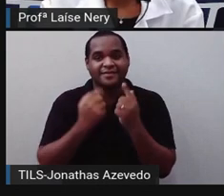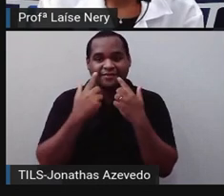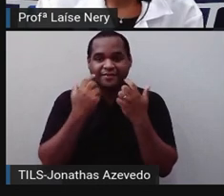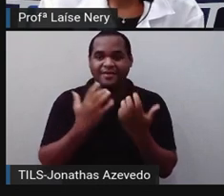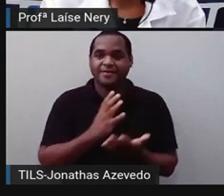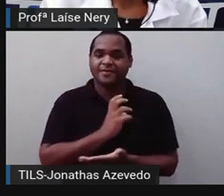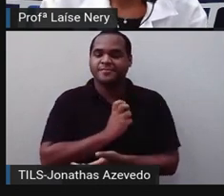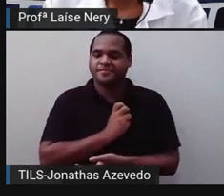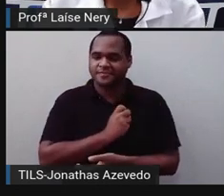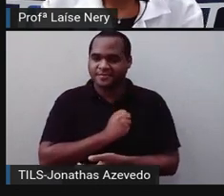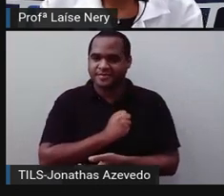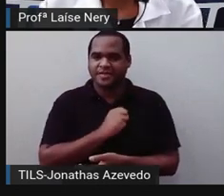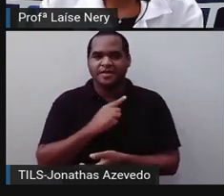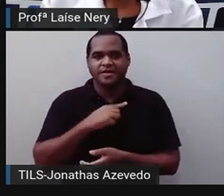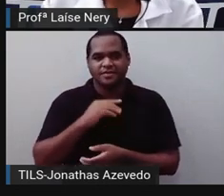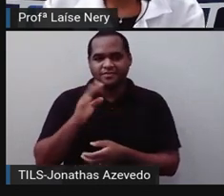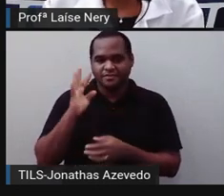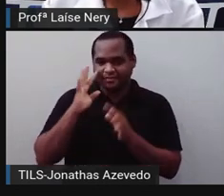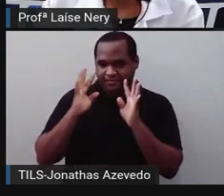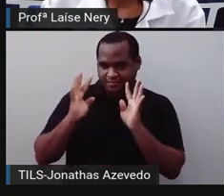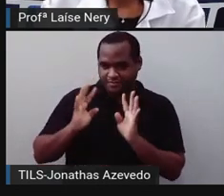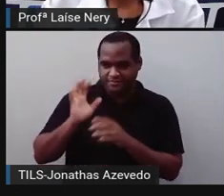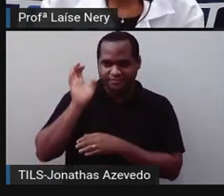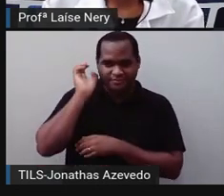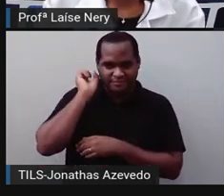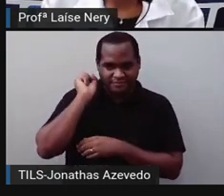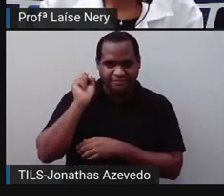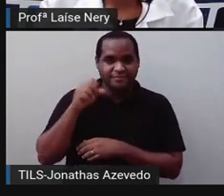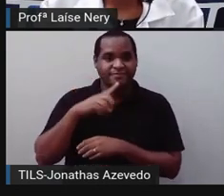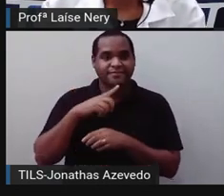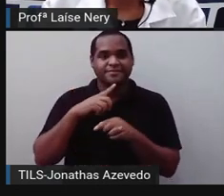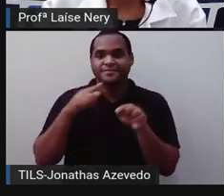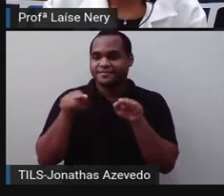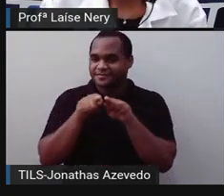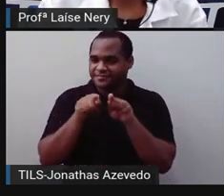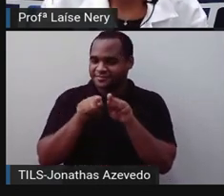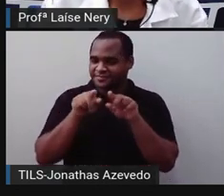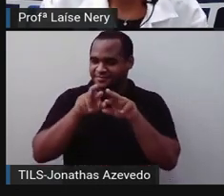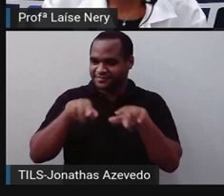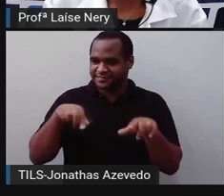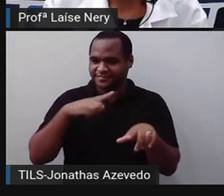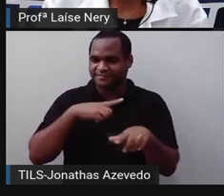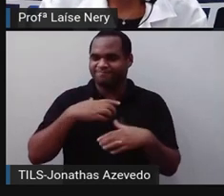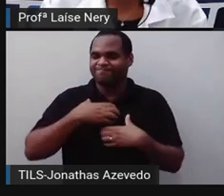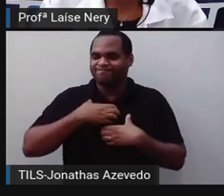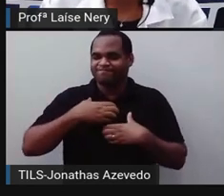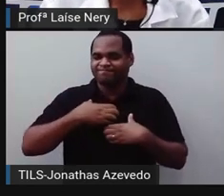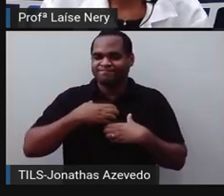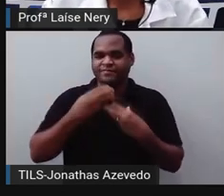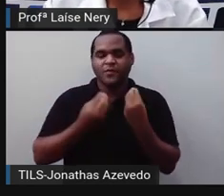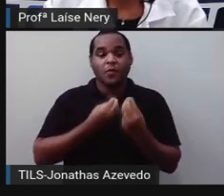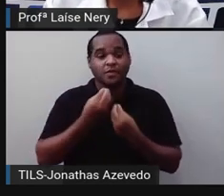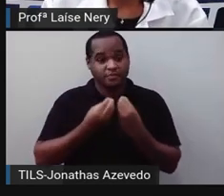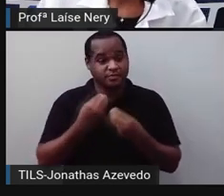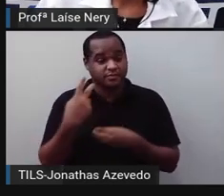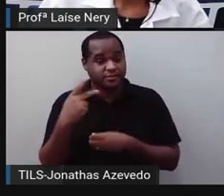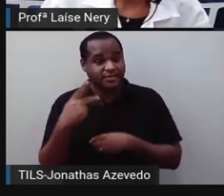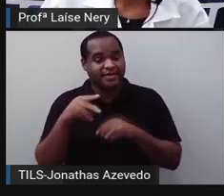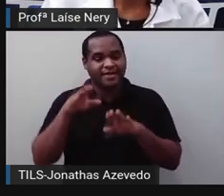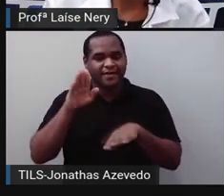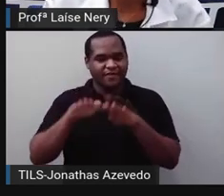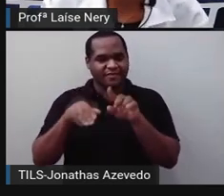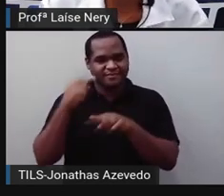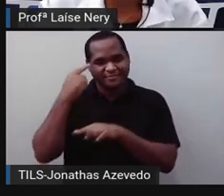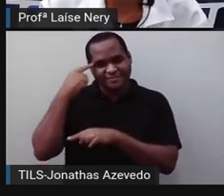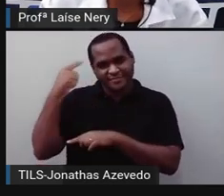te amo como ouvir, isso é muito bom, né? São pequenas felicidades que nós temos todos os dias e às vezes a